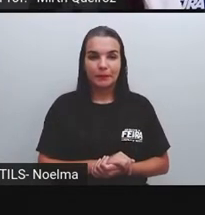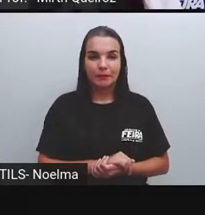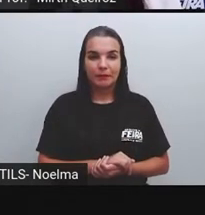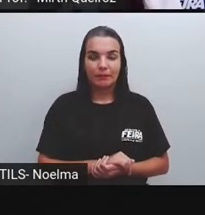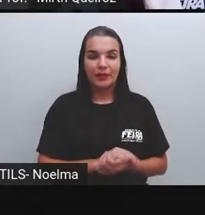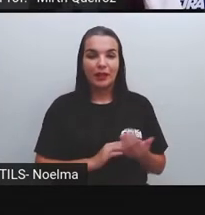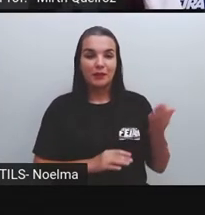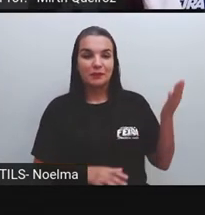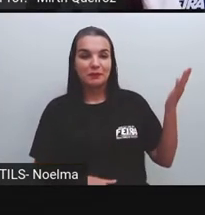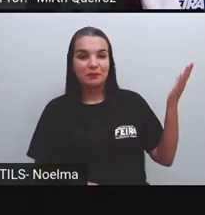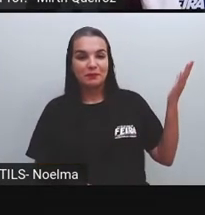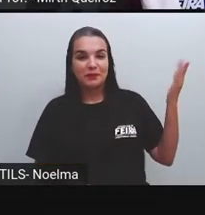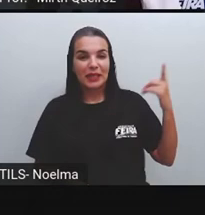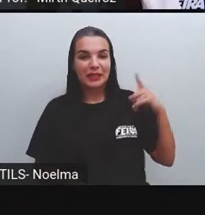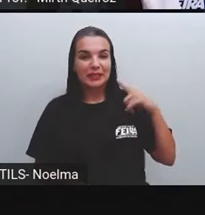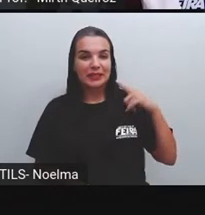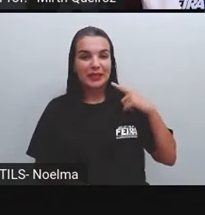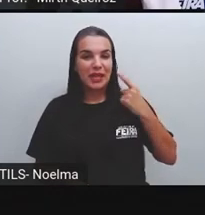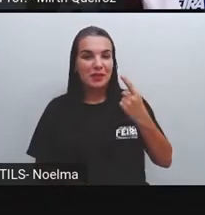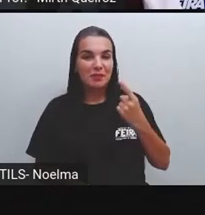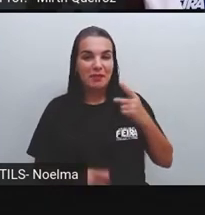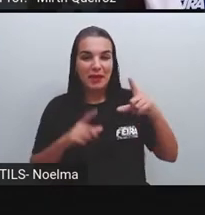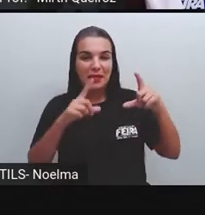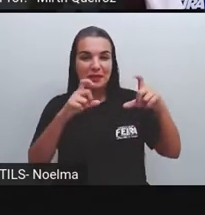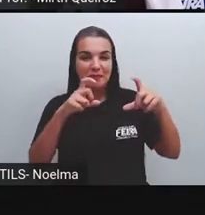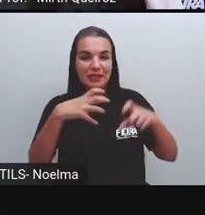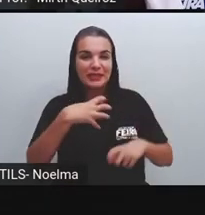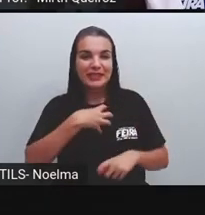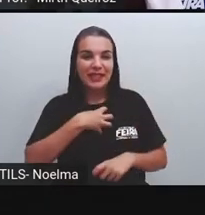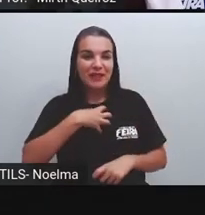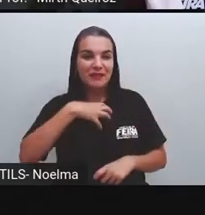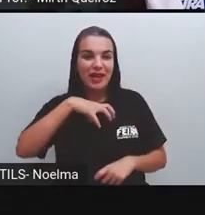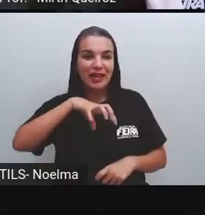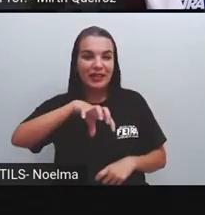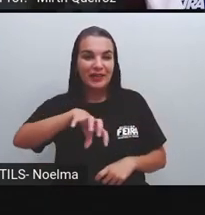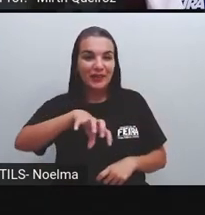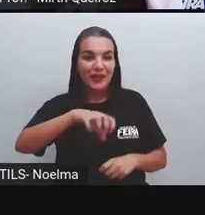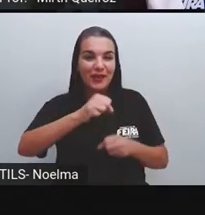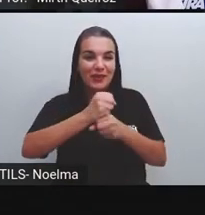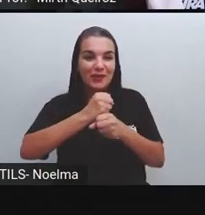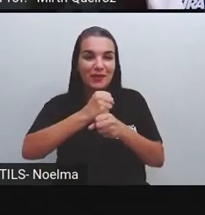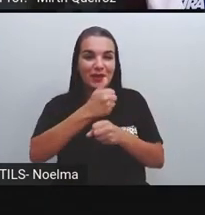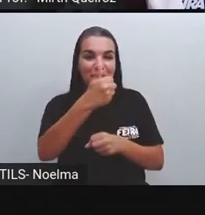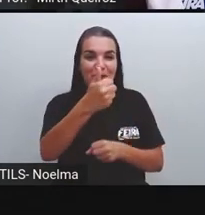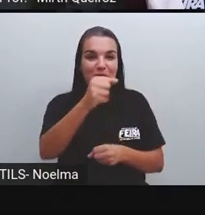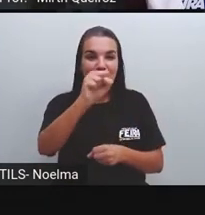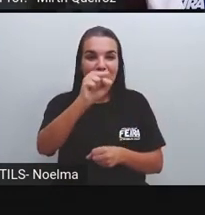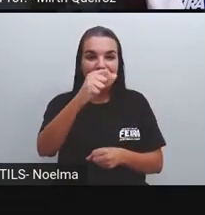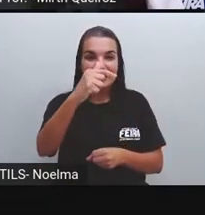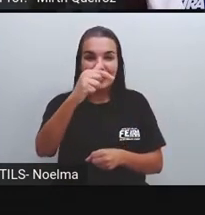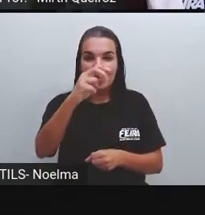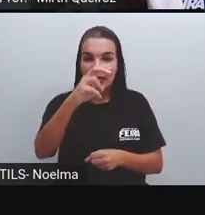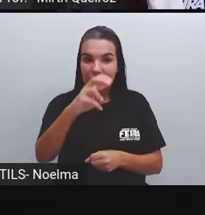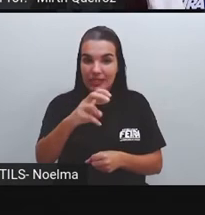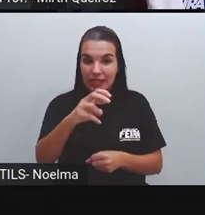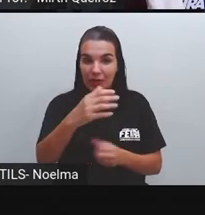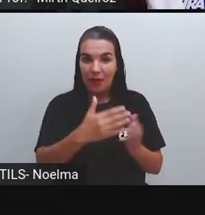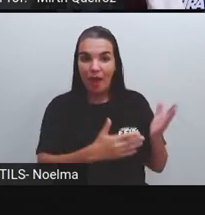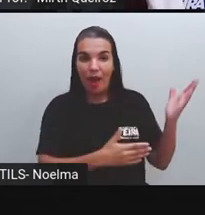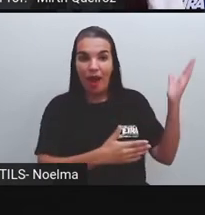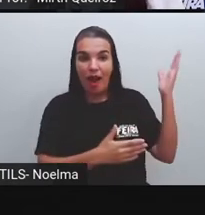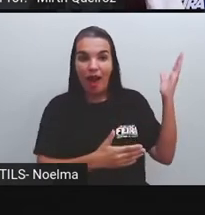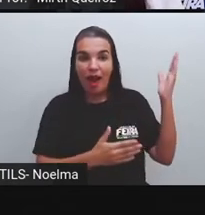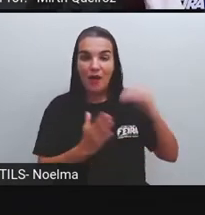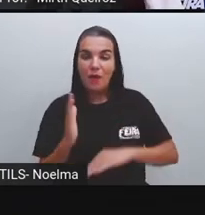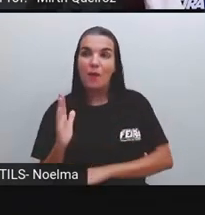Aqui nós também temos uma imagem de Salvador, em 1875, aí é o local onde fica o elevador Lacerda,